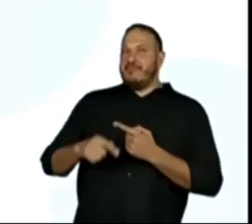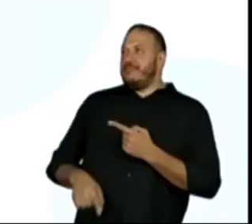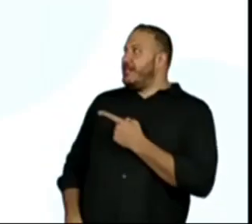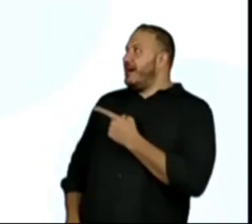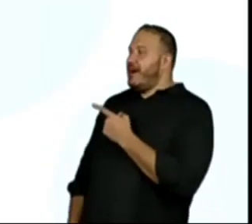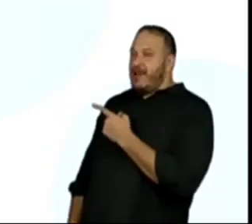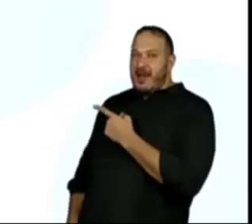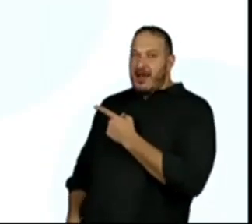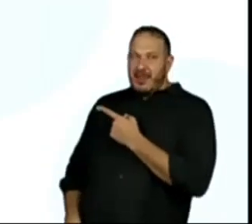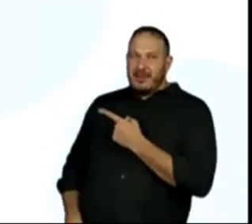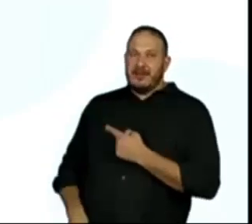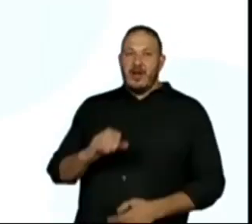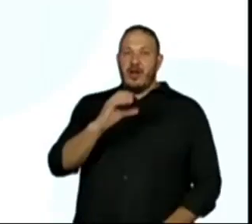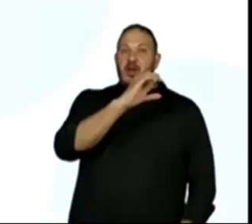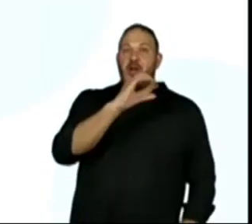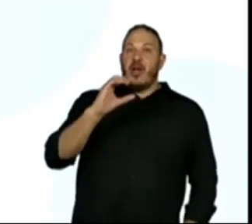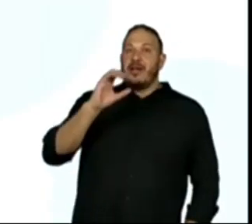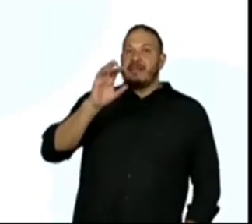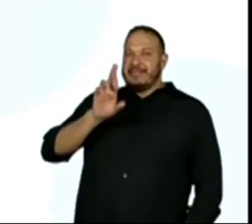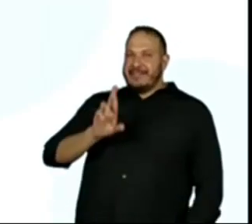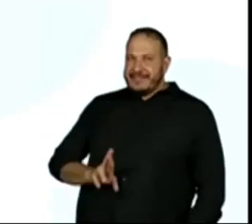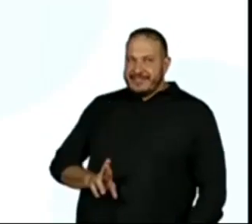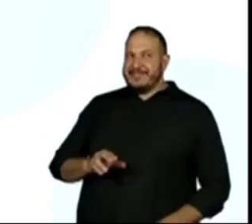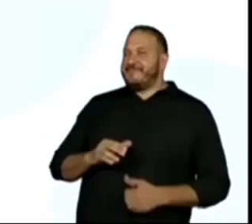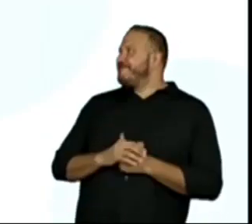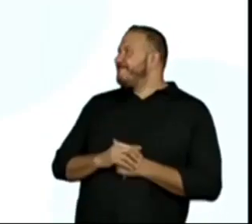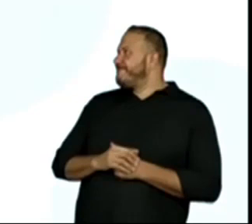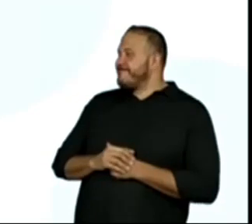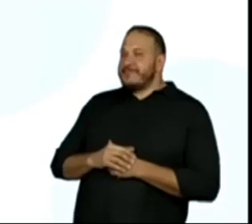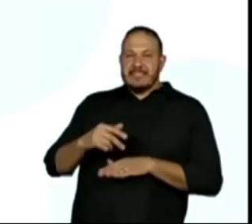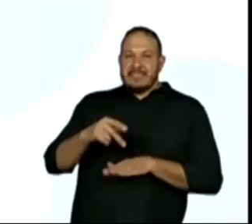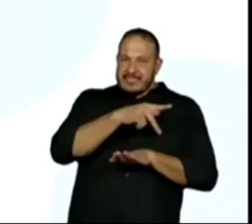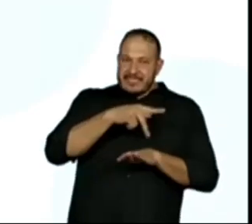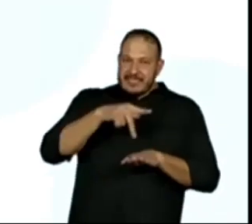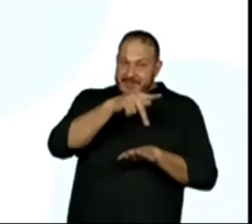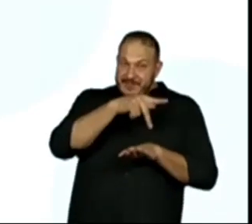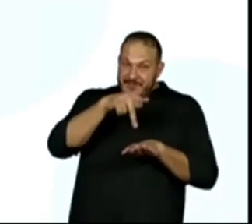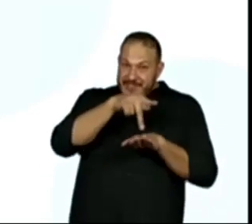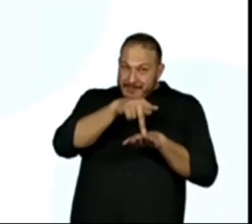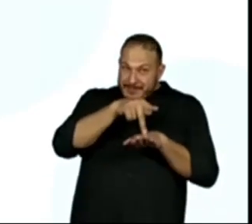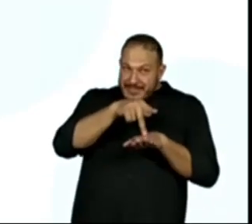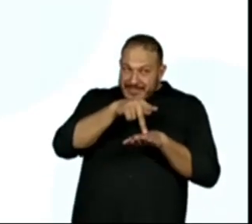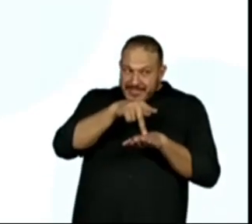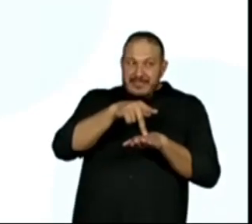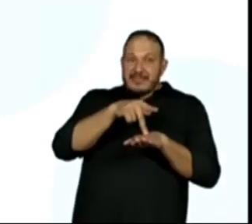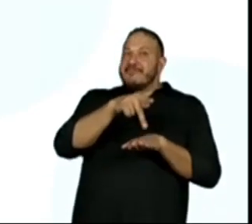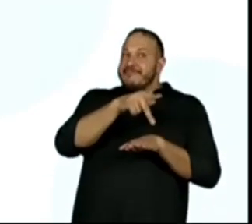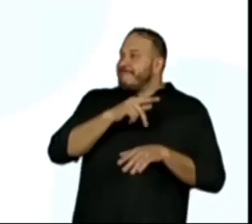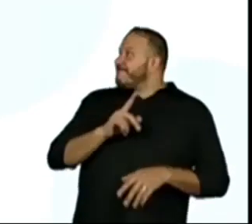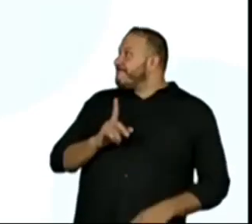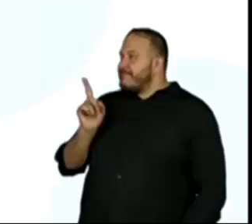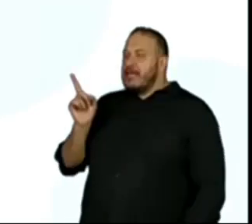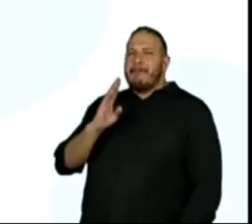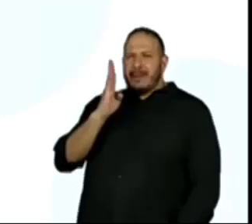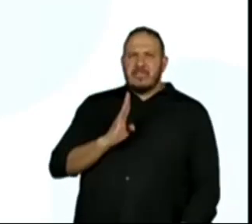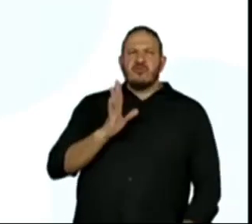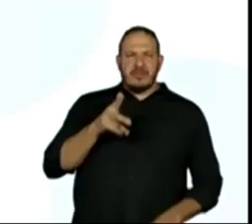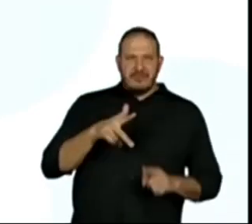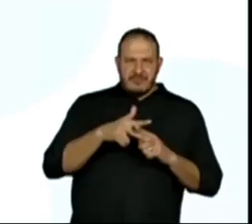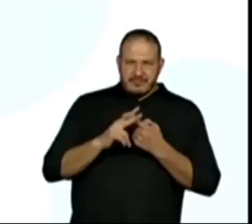Costa Rica, Filipinas, Brasil nós já arrumamos,